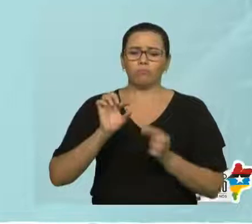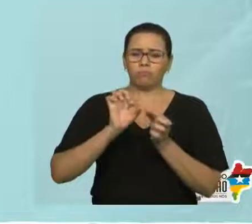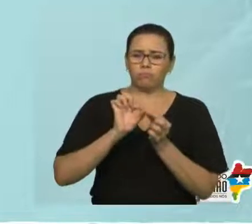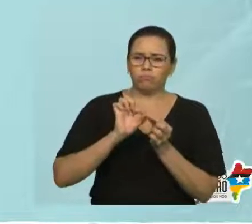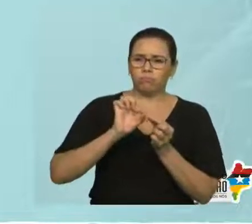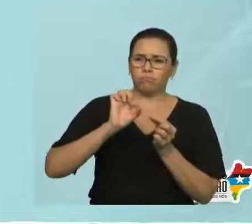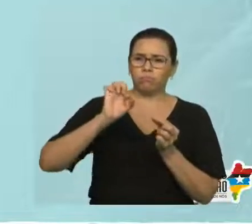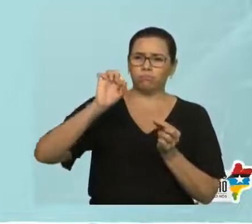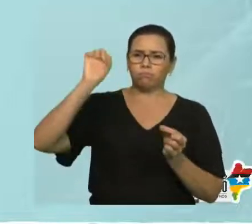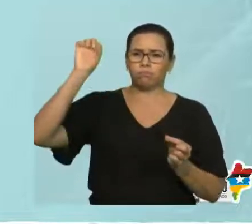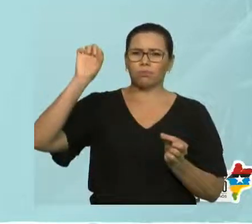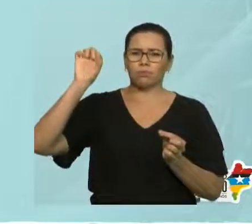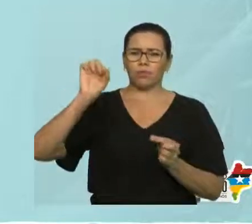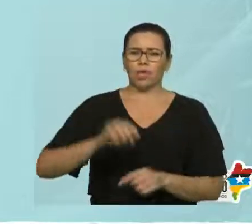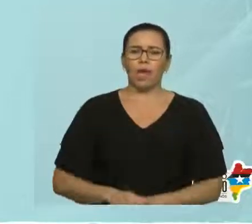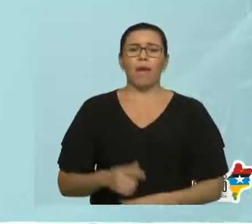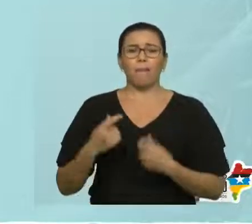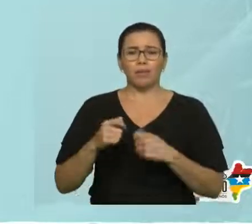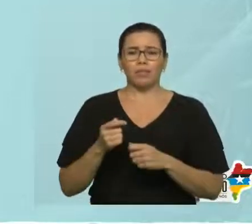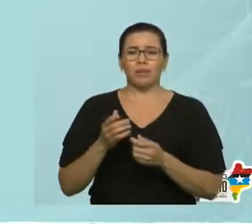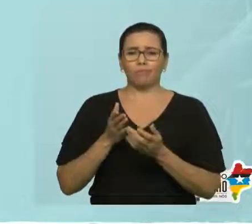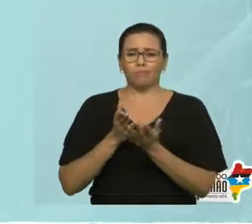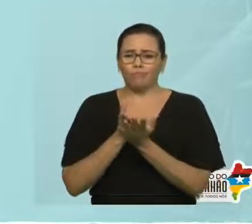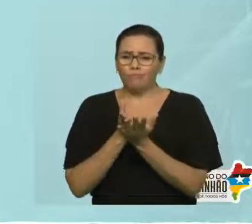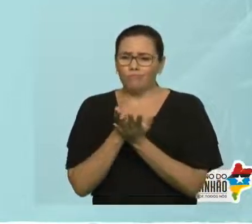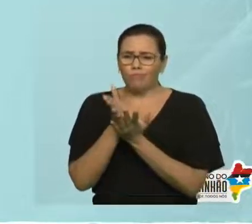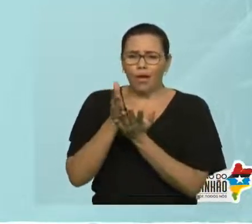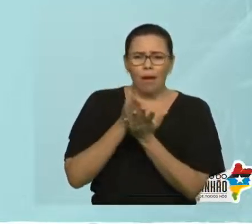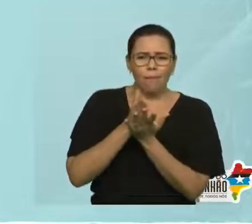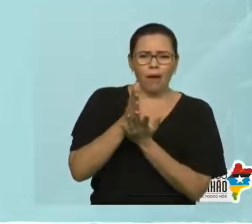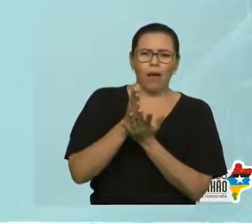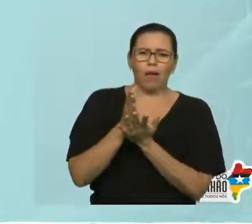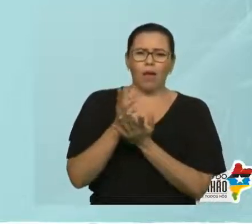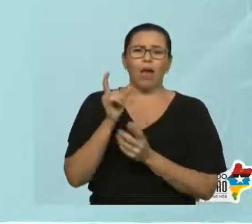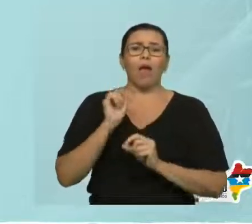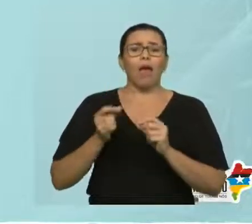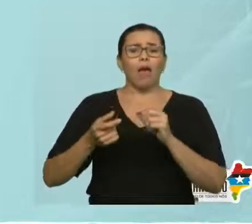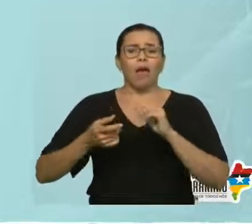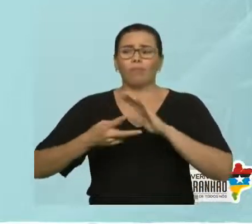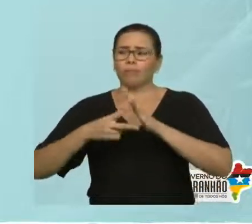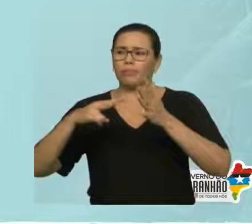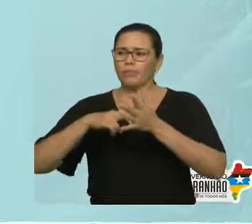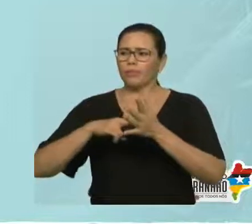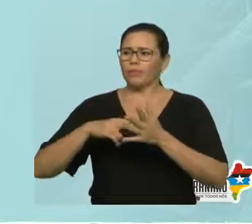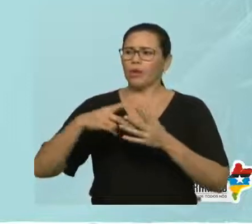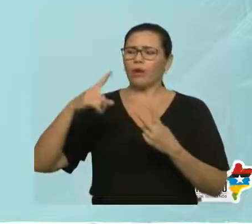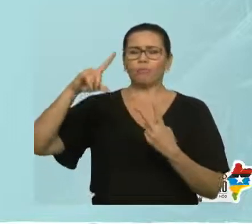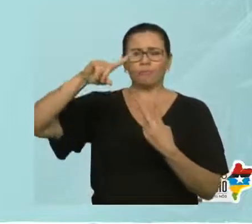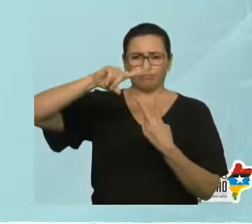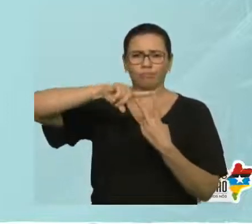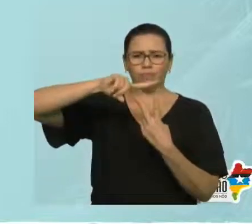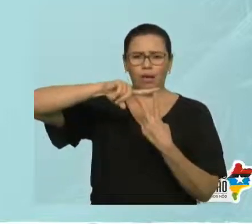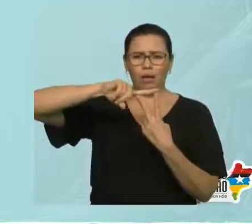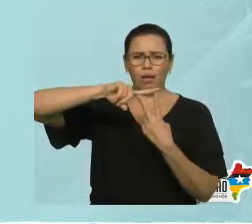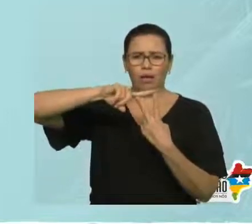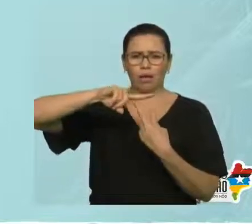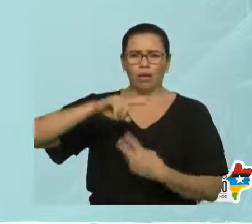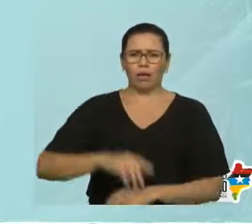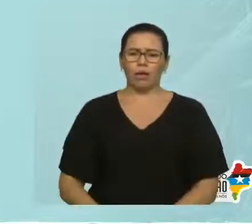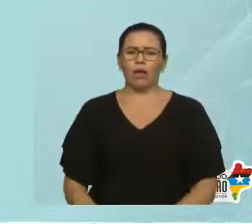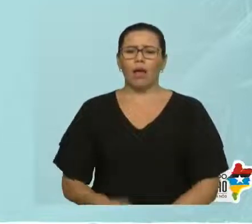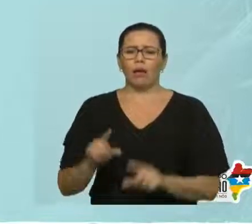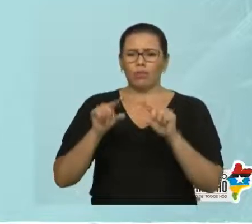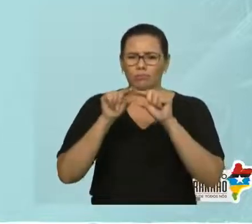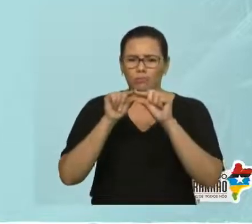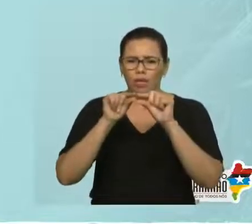reta orientado que representa grandezas vetoriais. Ou seja, segmento de reta é um pedaço de uma